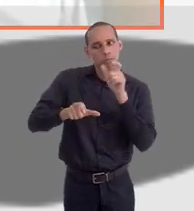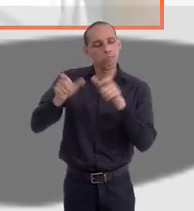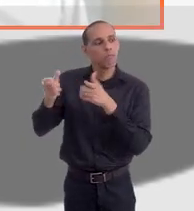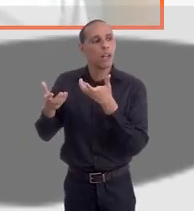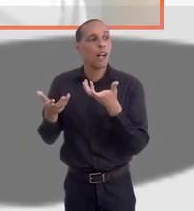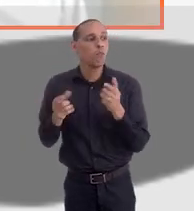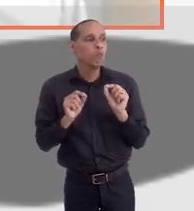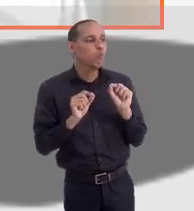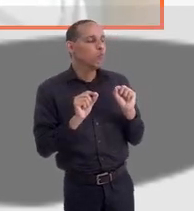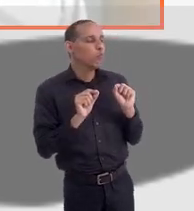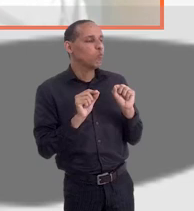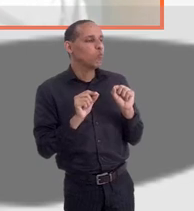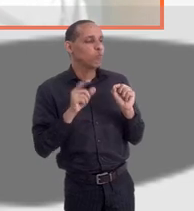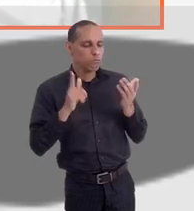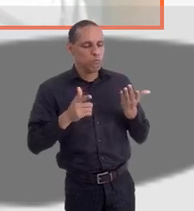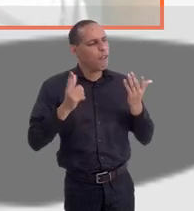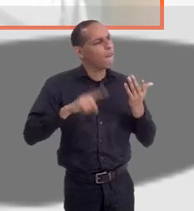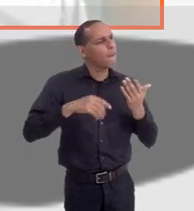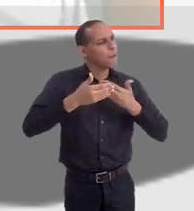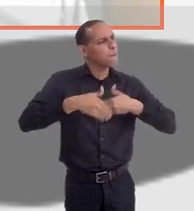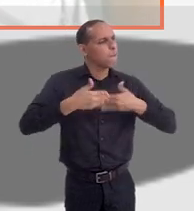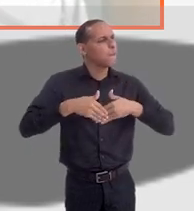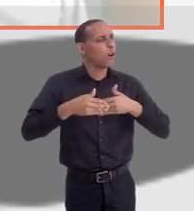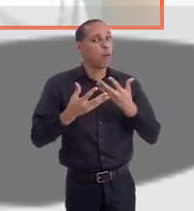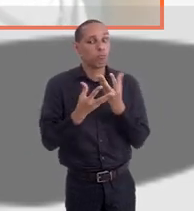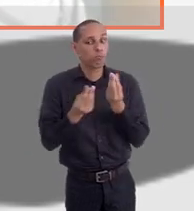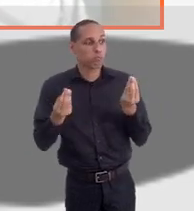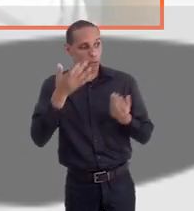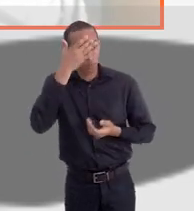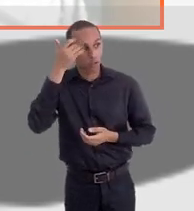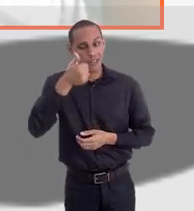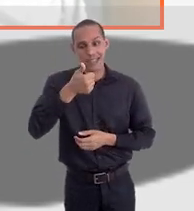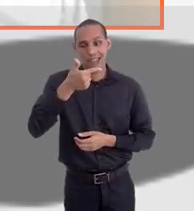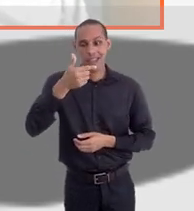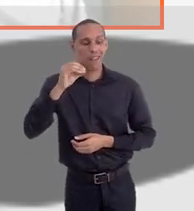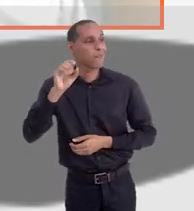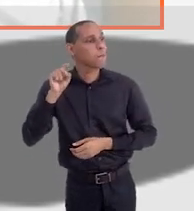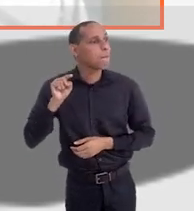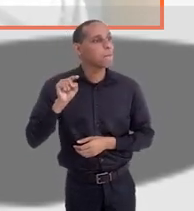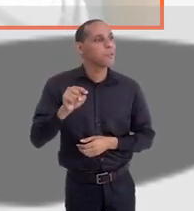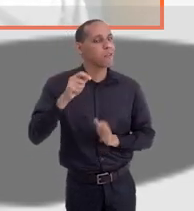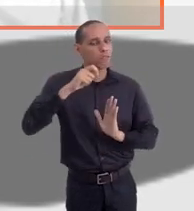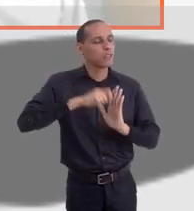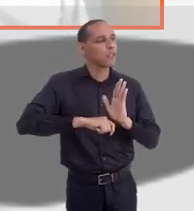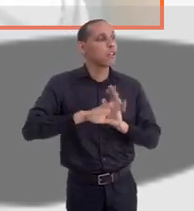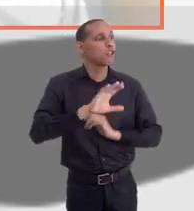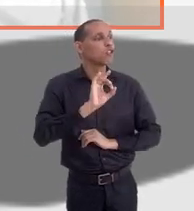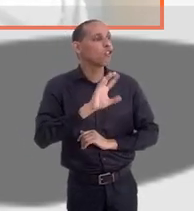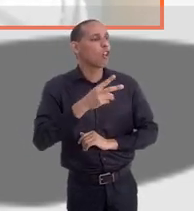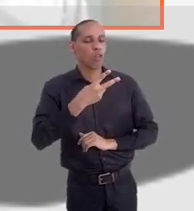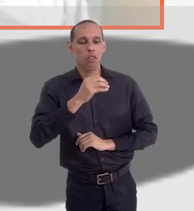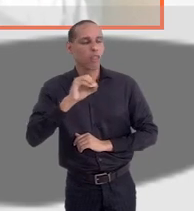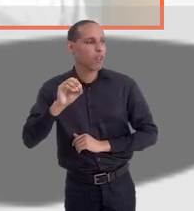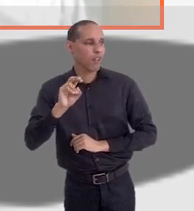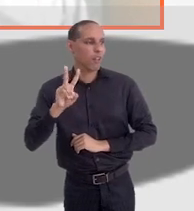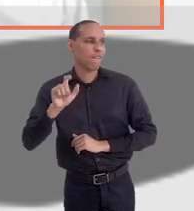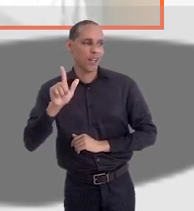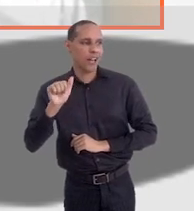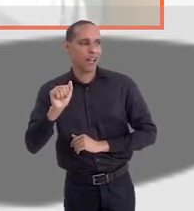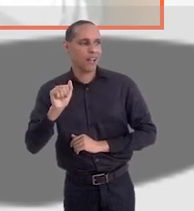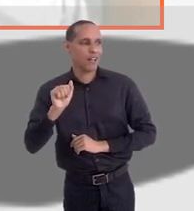é uma prova muito concorrida, são 120 mil inscritos para 200 vagas.